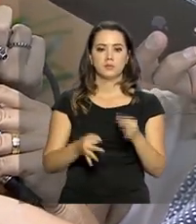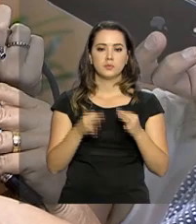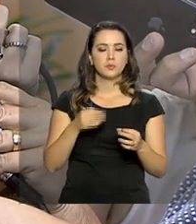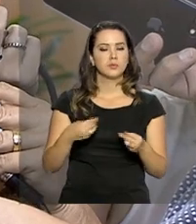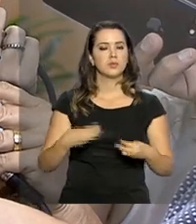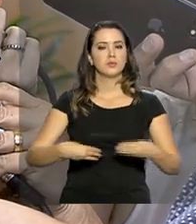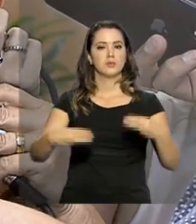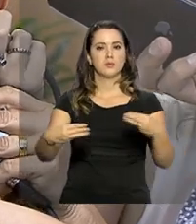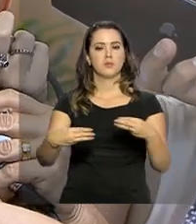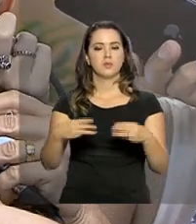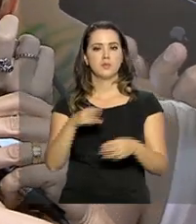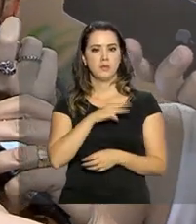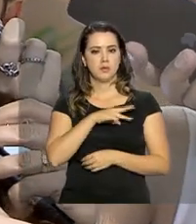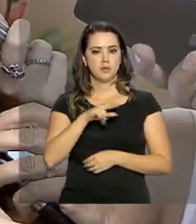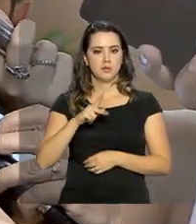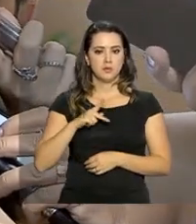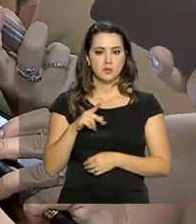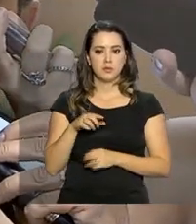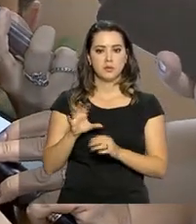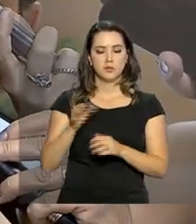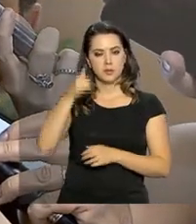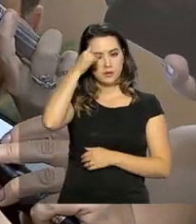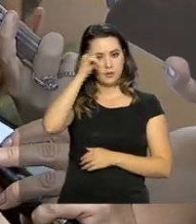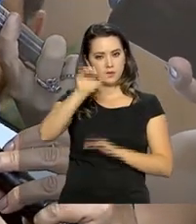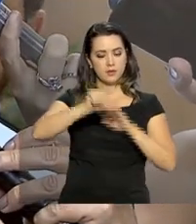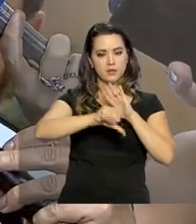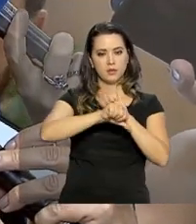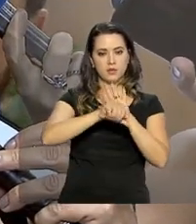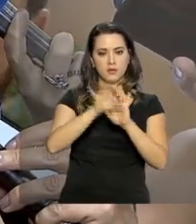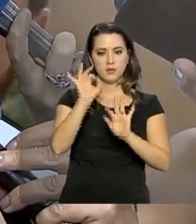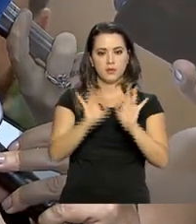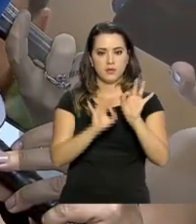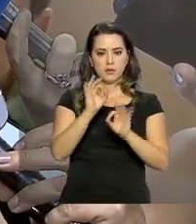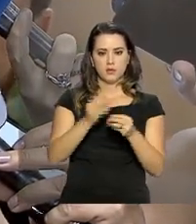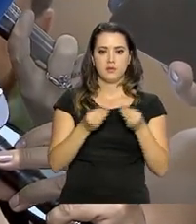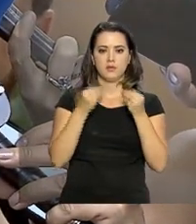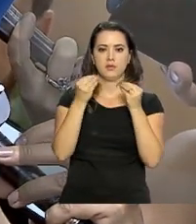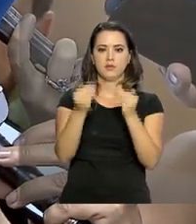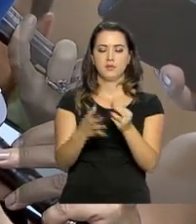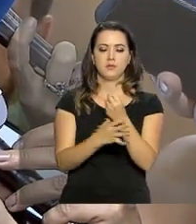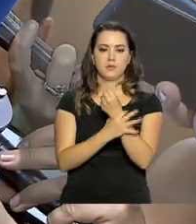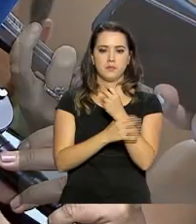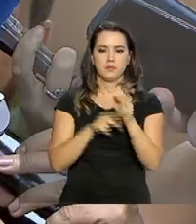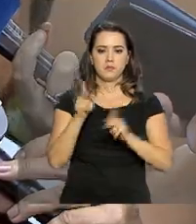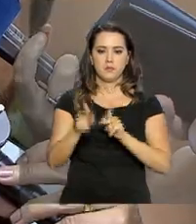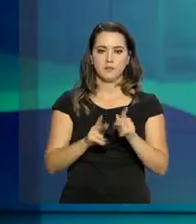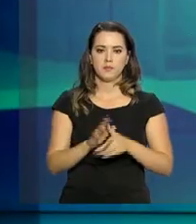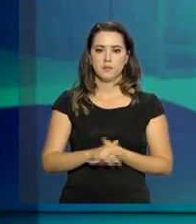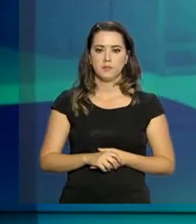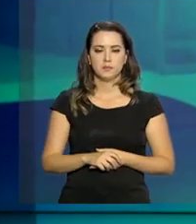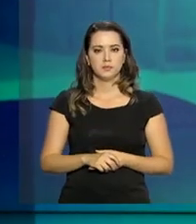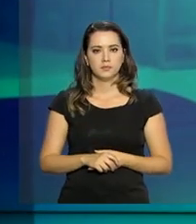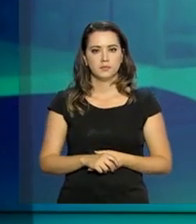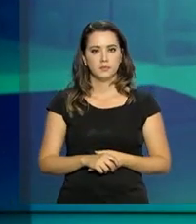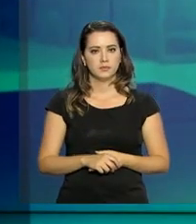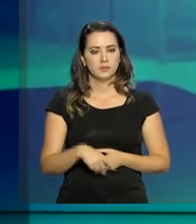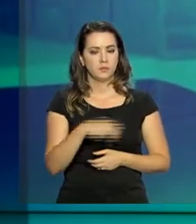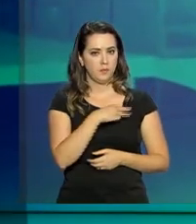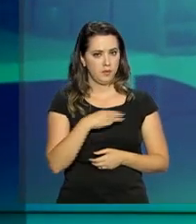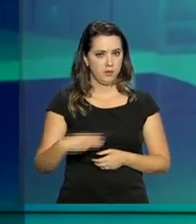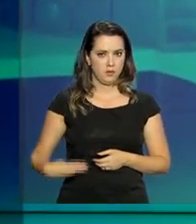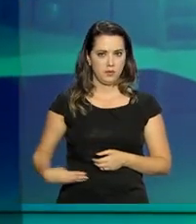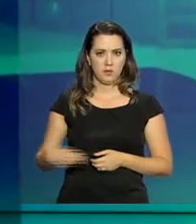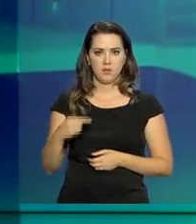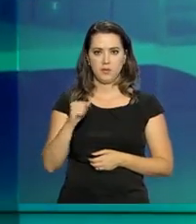Ministério Público no combate ao crime organizado e em devolver a segurança às populações. O ministro